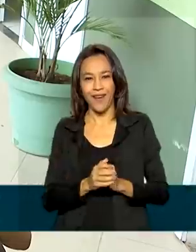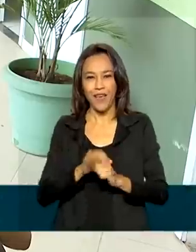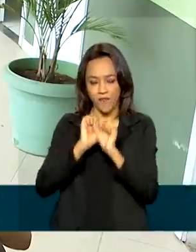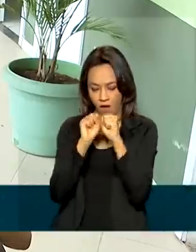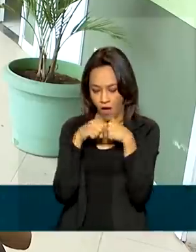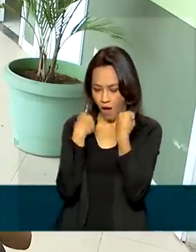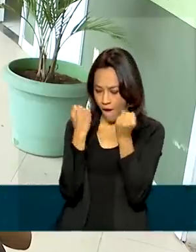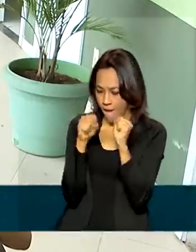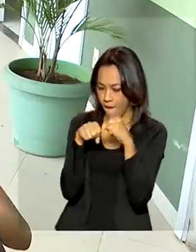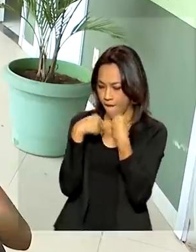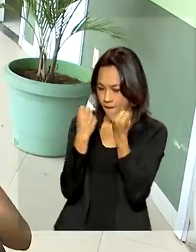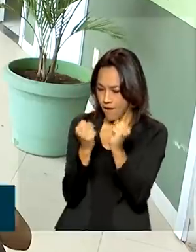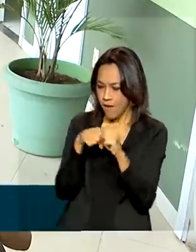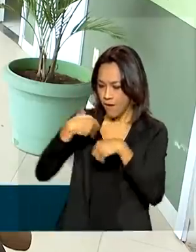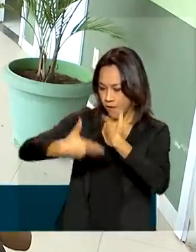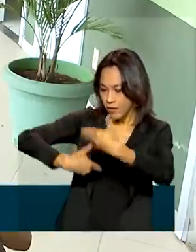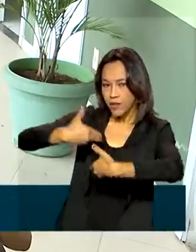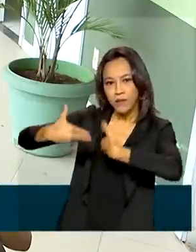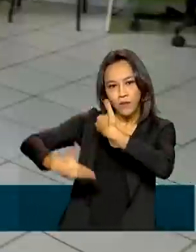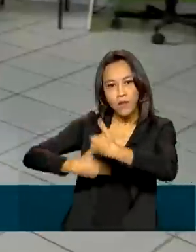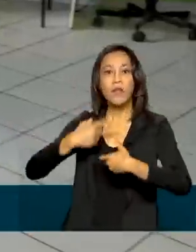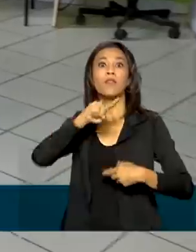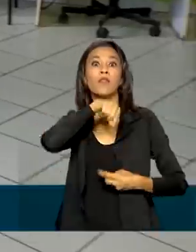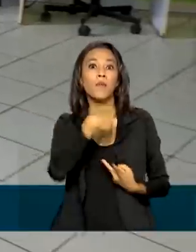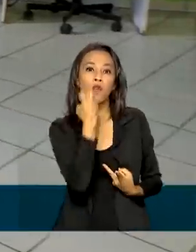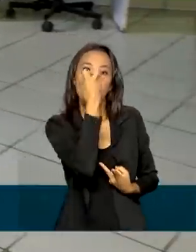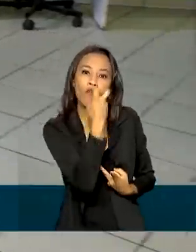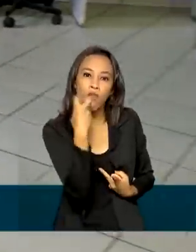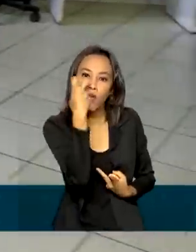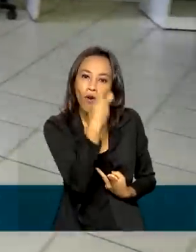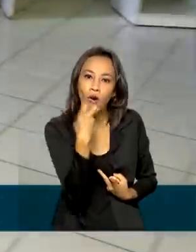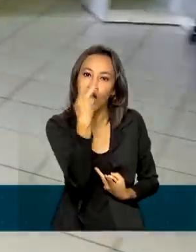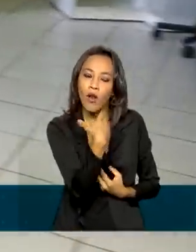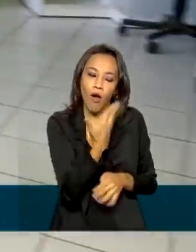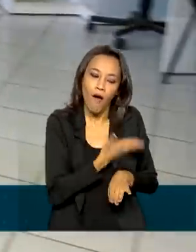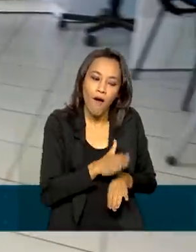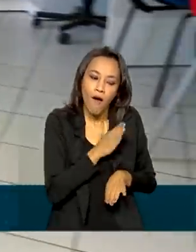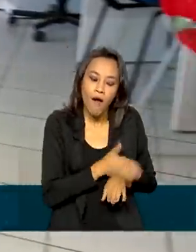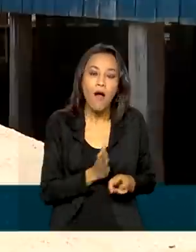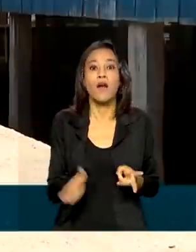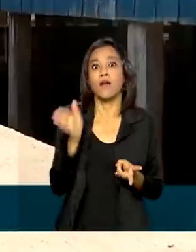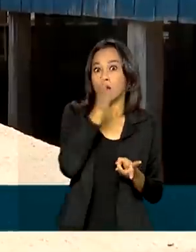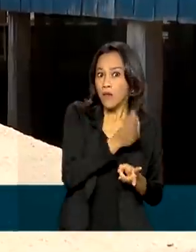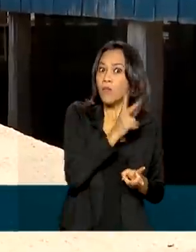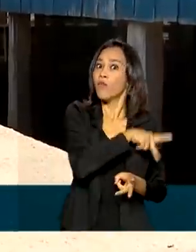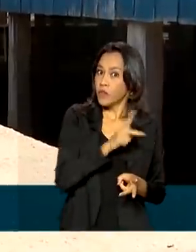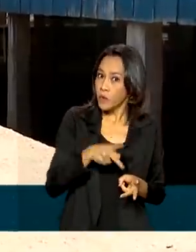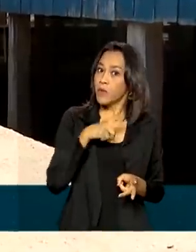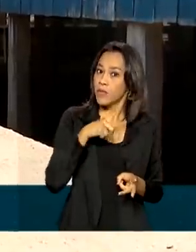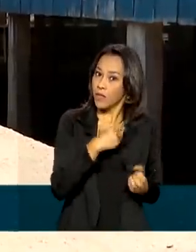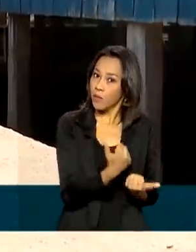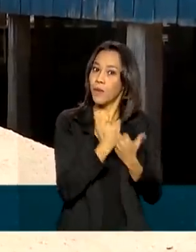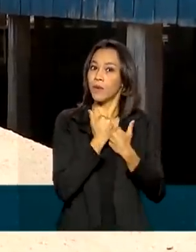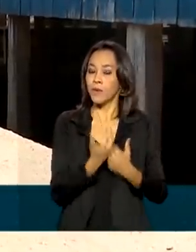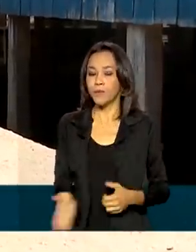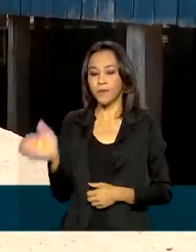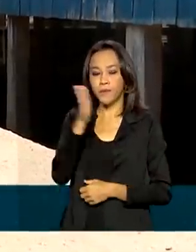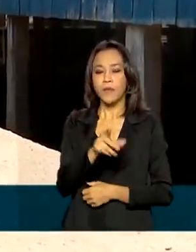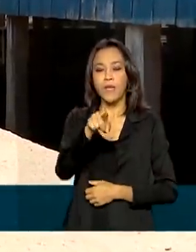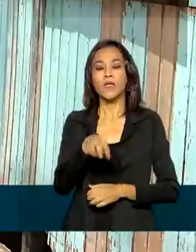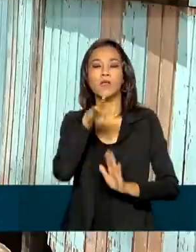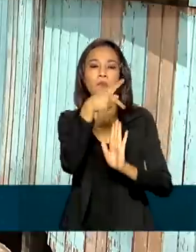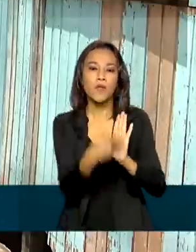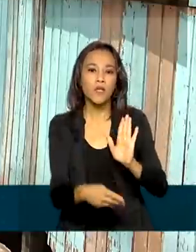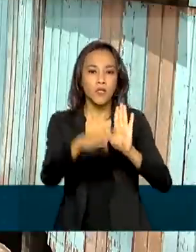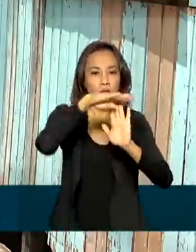fisioterapeuta, tem a sala que fica com a fono diólogo, né? E a sala normal com os professores. O Calha Norte também foi responsável